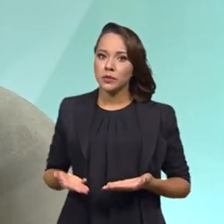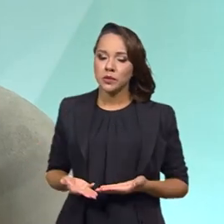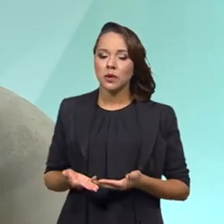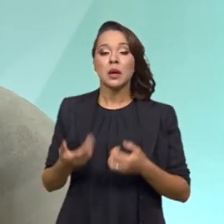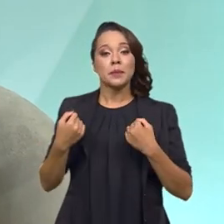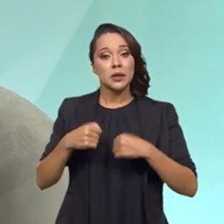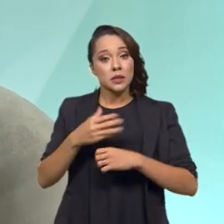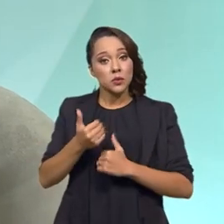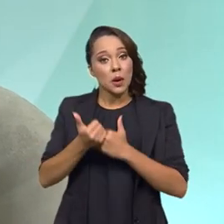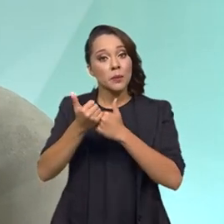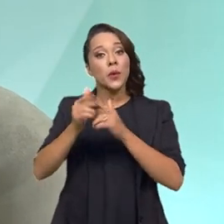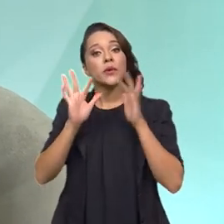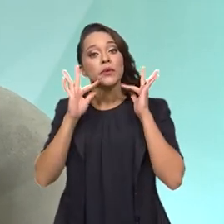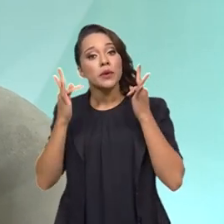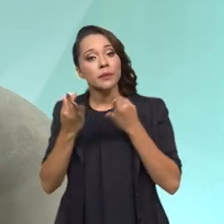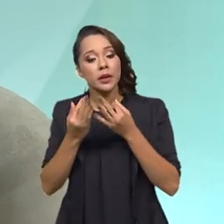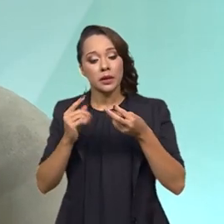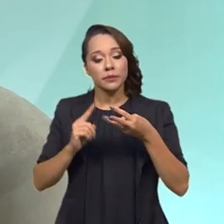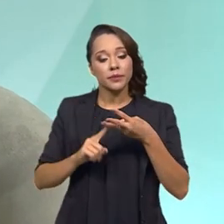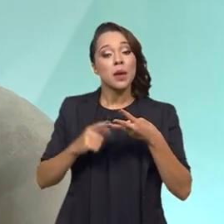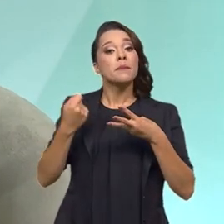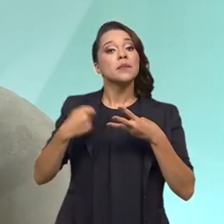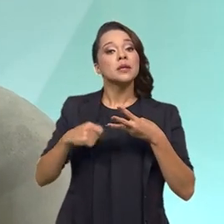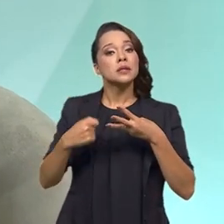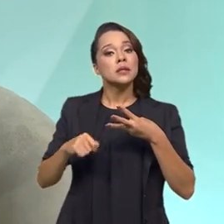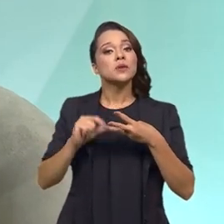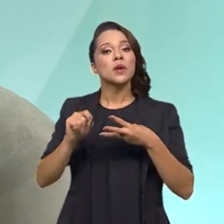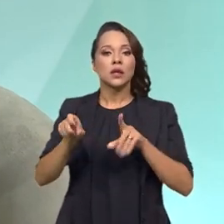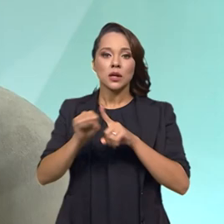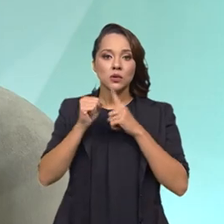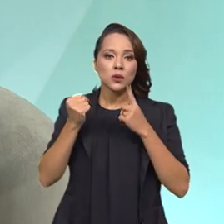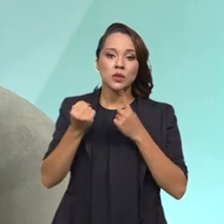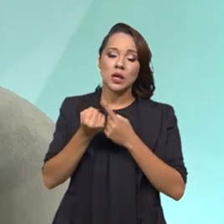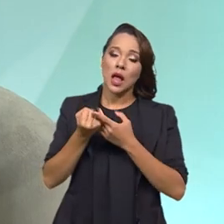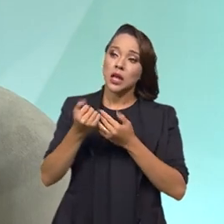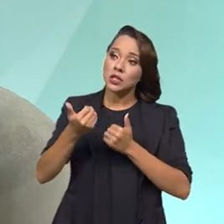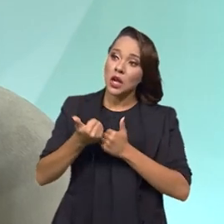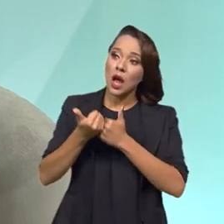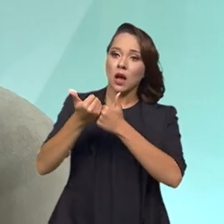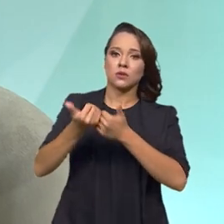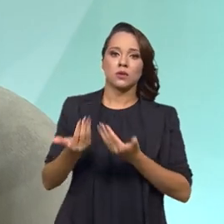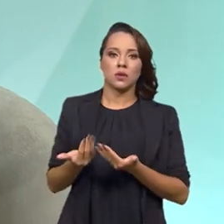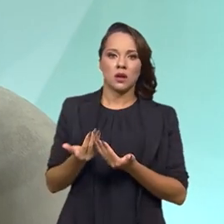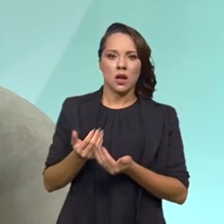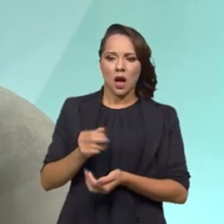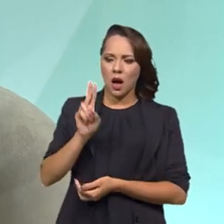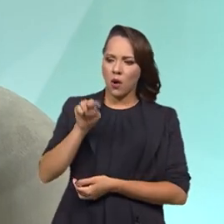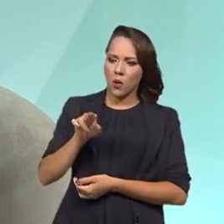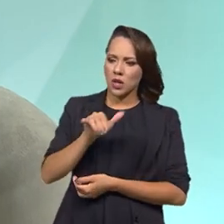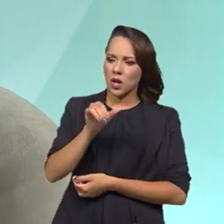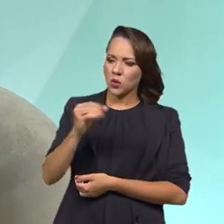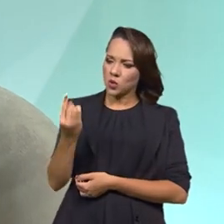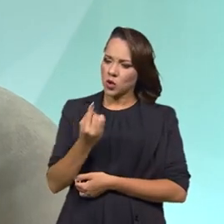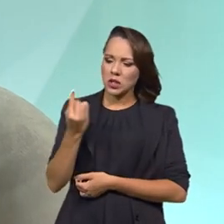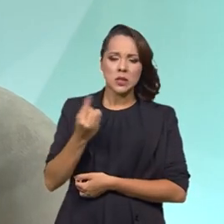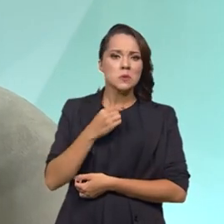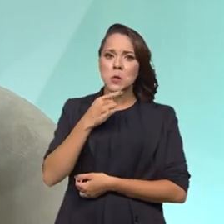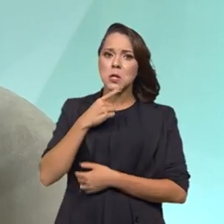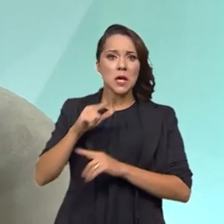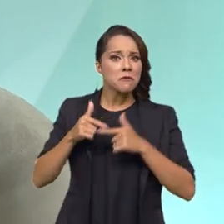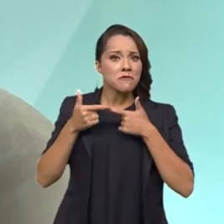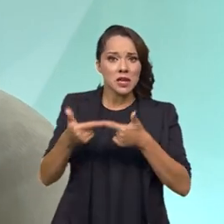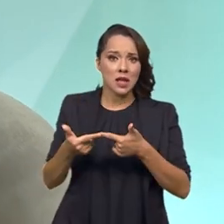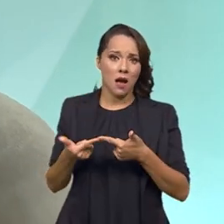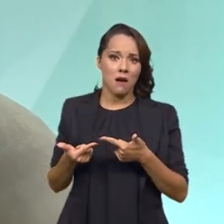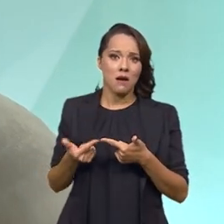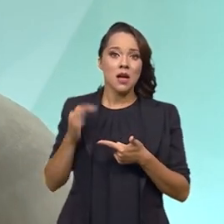precisamos do apoio das famílias, precisamos do apoio das associações. A União sozinha não consegue esse enfrentamento. É